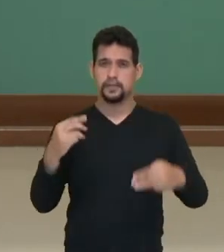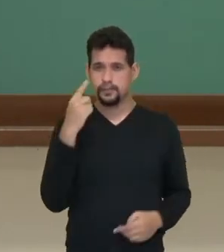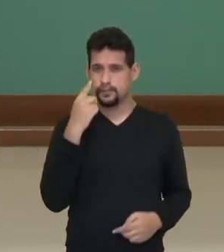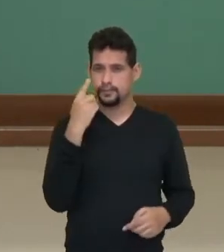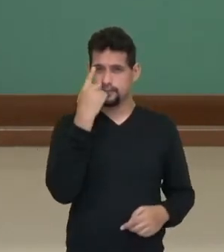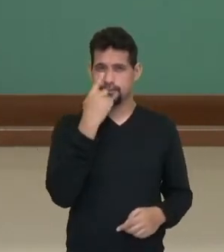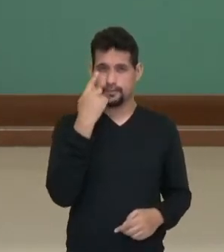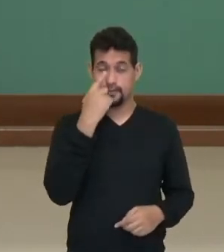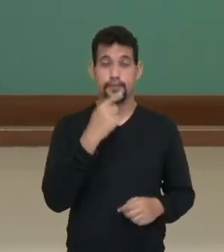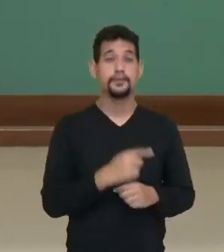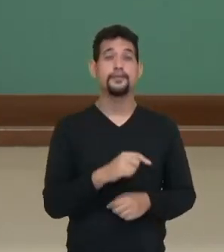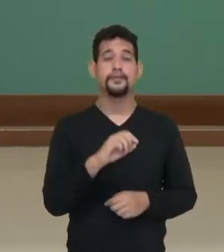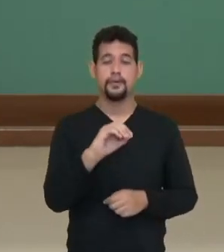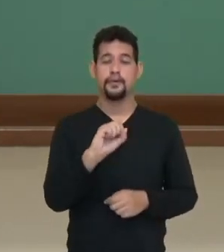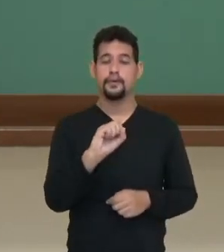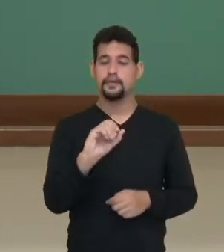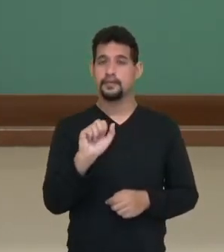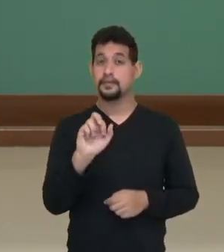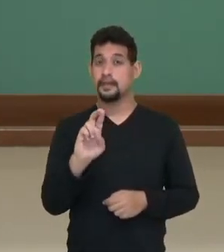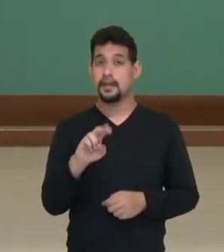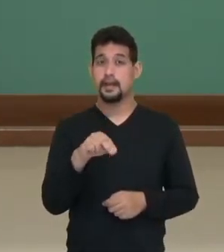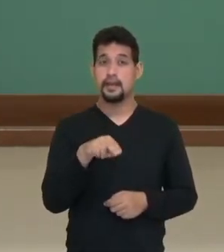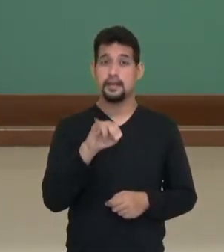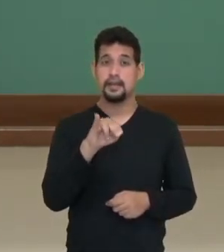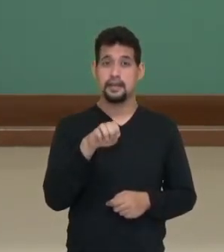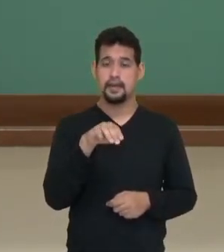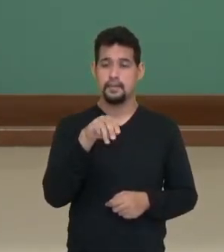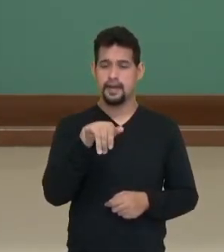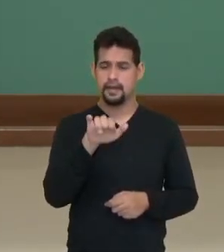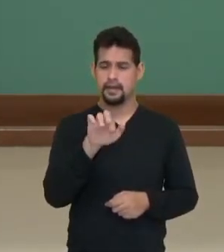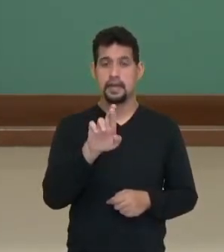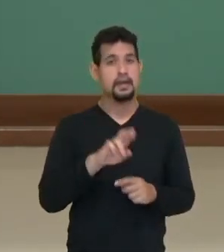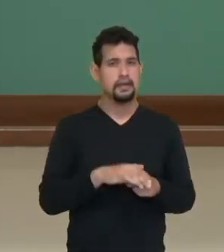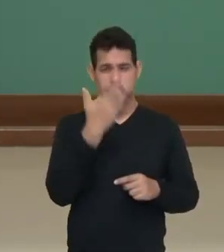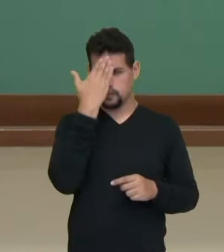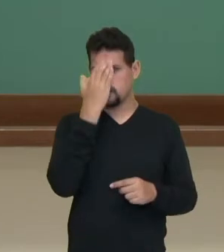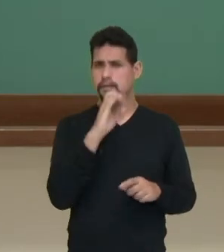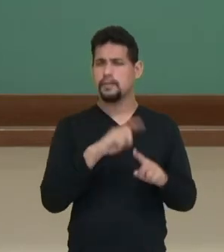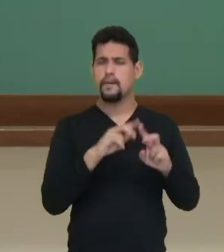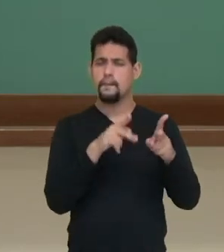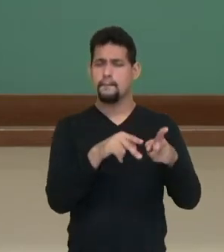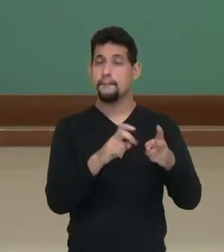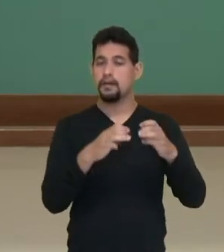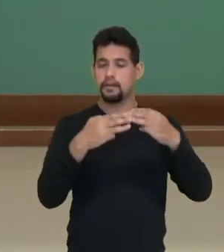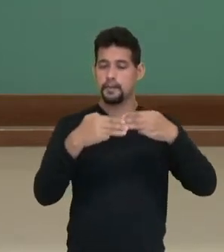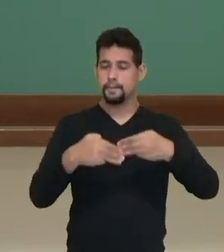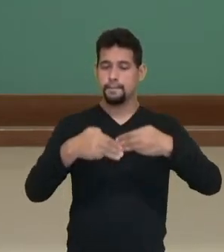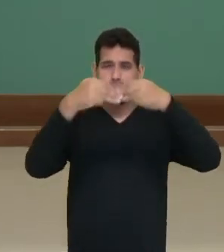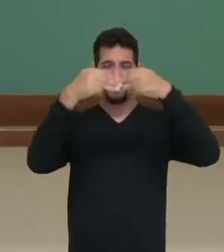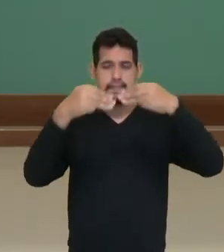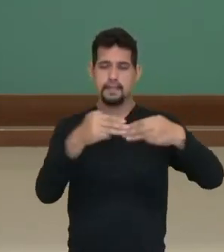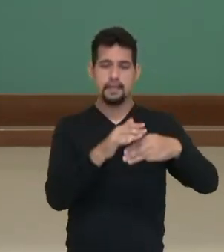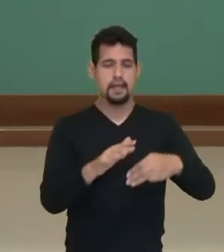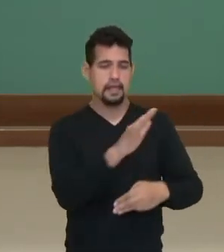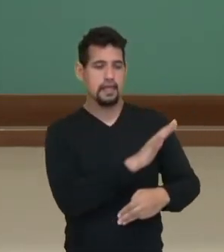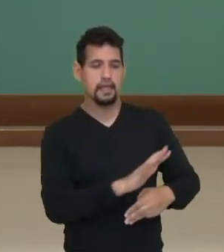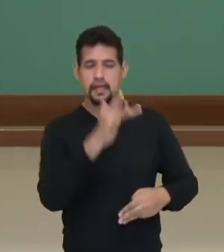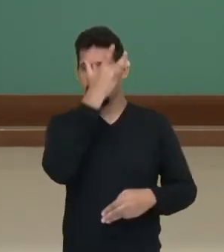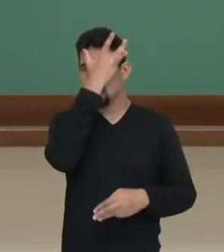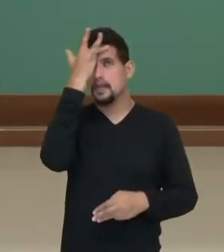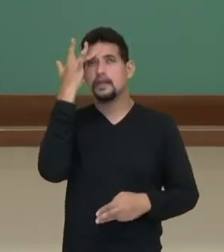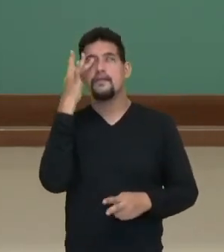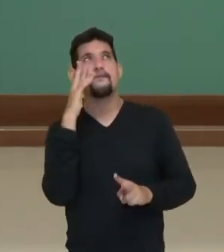Niemeyer, em Curitiba, você vai ver que, apesar de ser um museu, um ambiente onde as pessoas vão